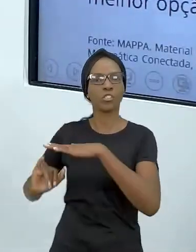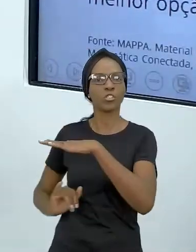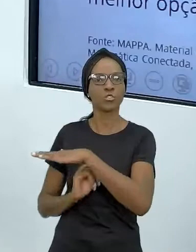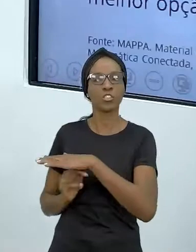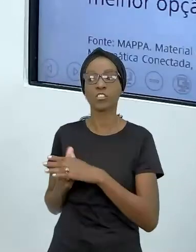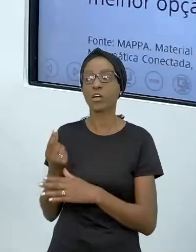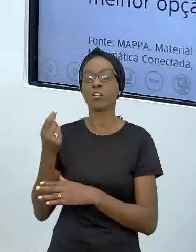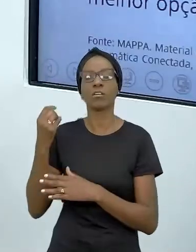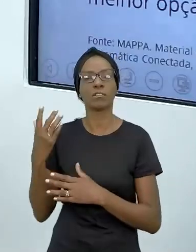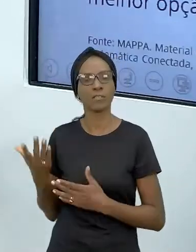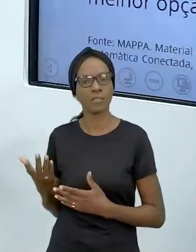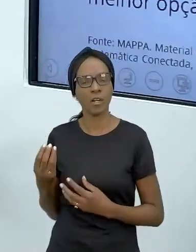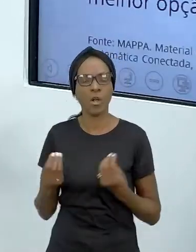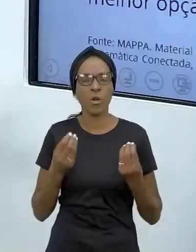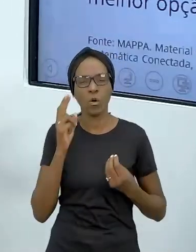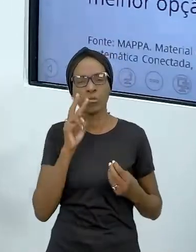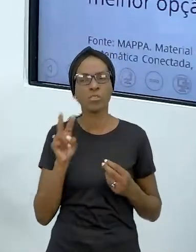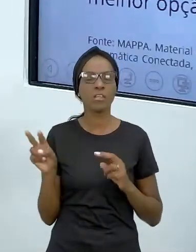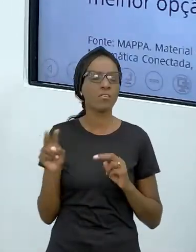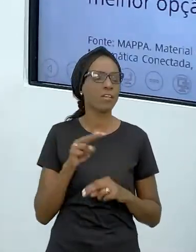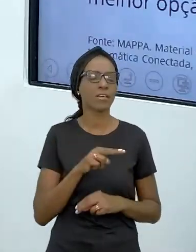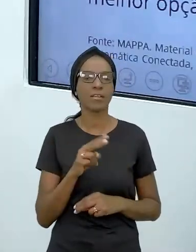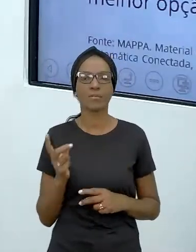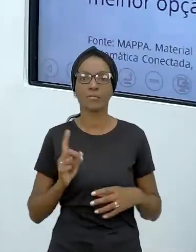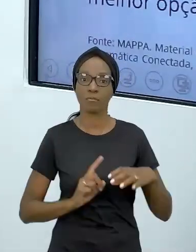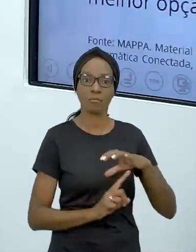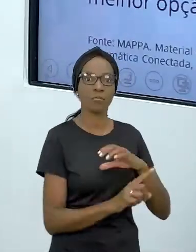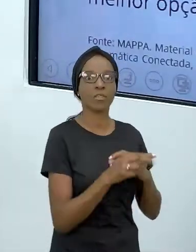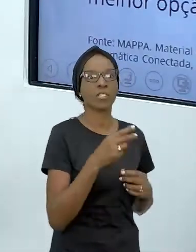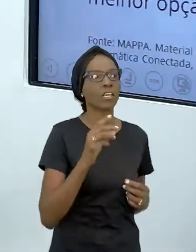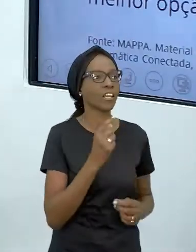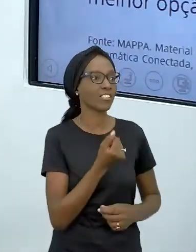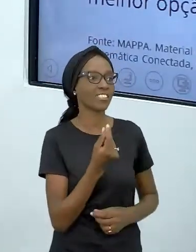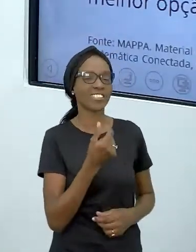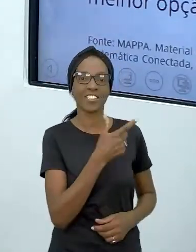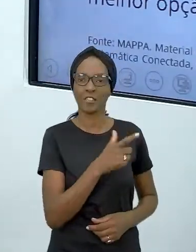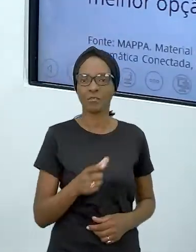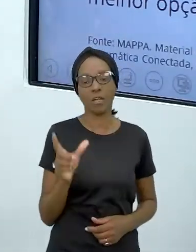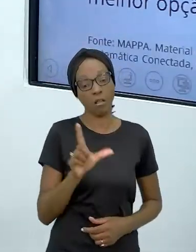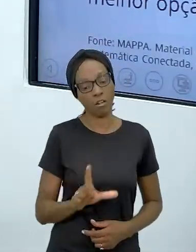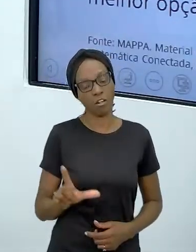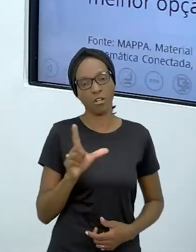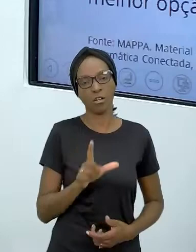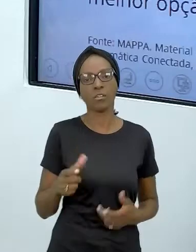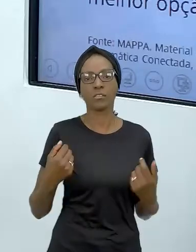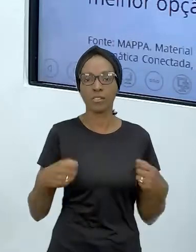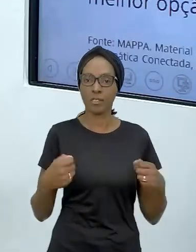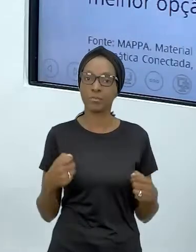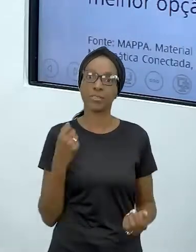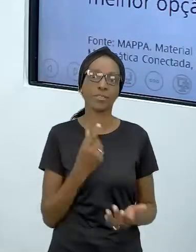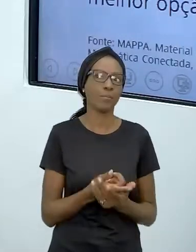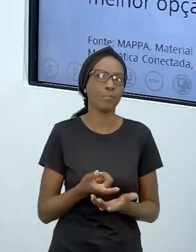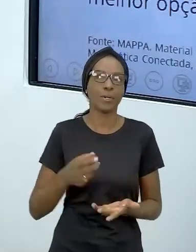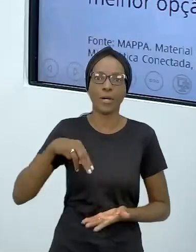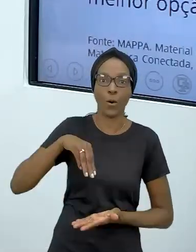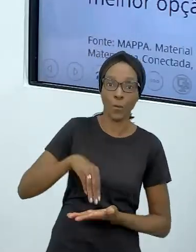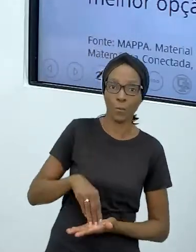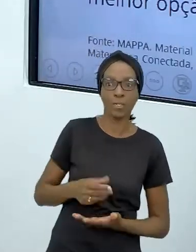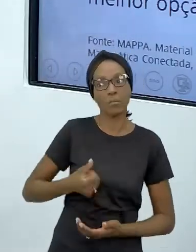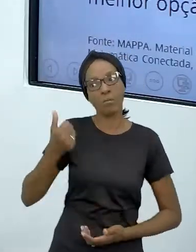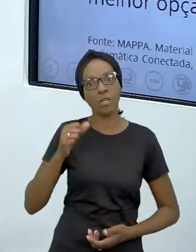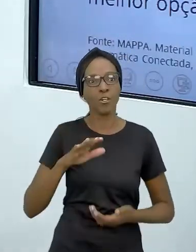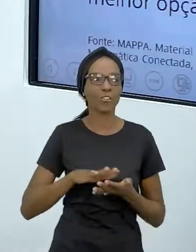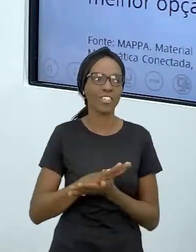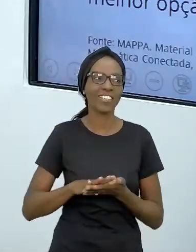Como que a gente vê isso? Claro que pro cliente se ele não tem dinheiro óbvio que ele vai precisar pagar o mínimo que é melhor ele pagar o mínimo